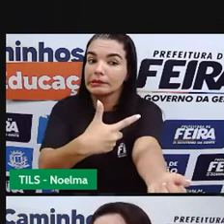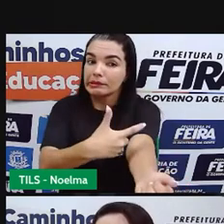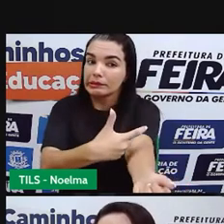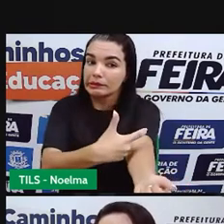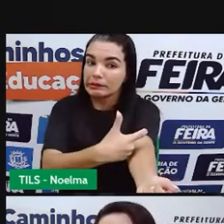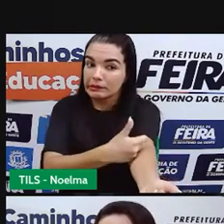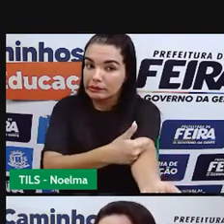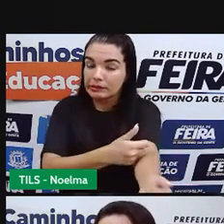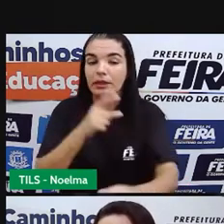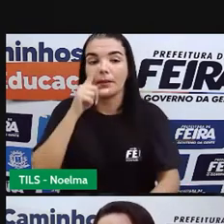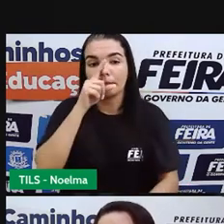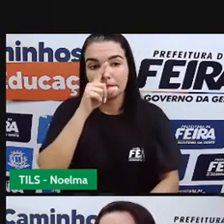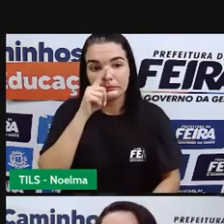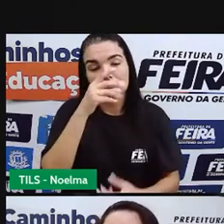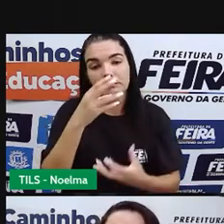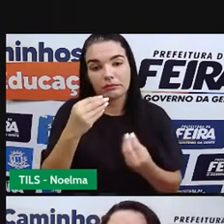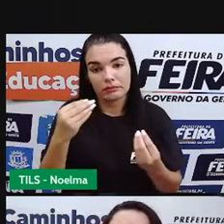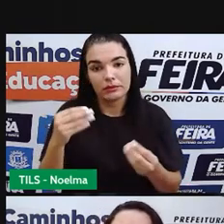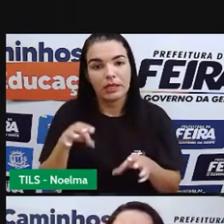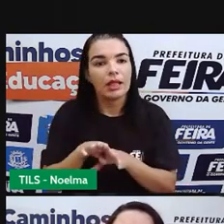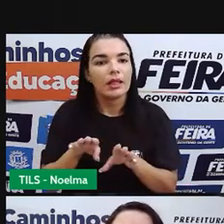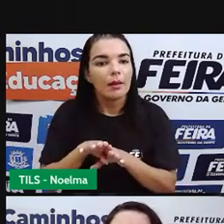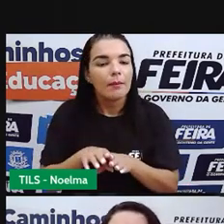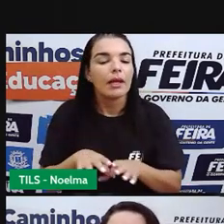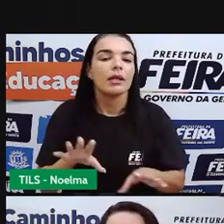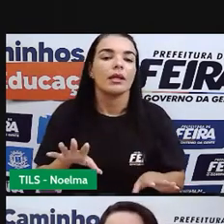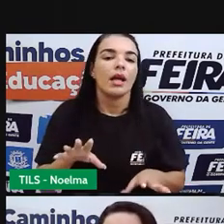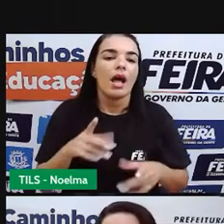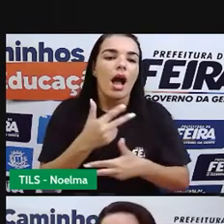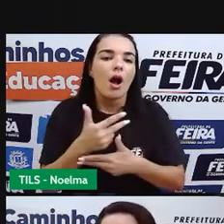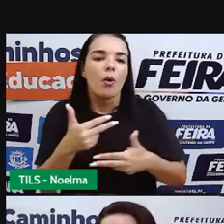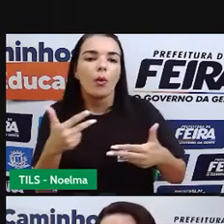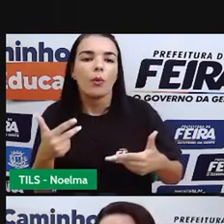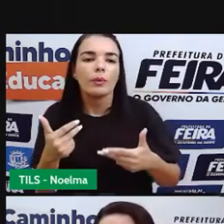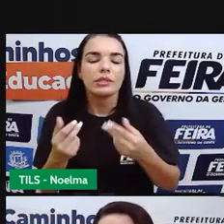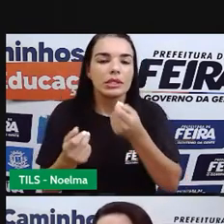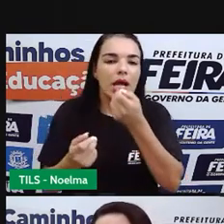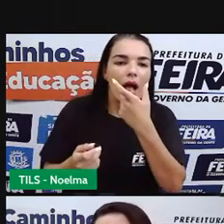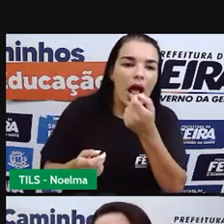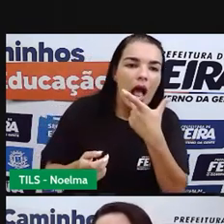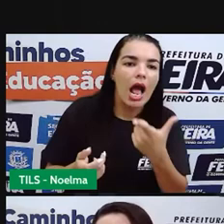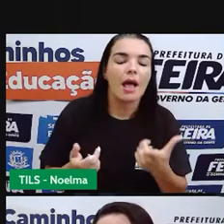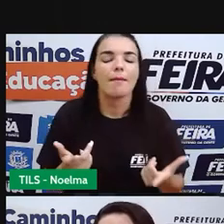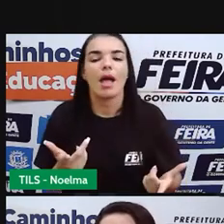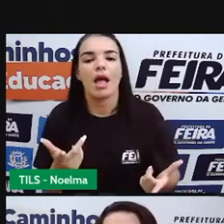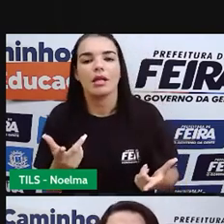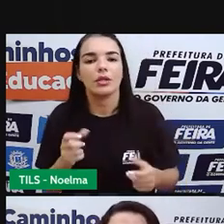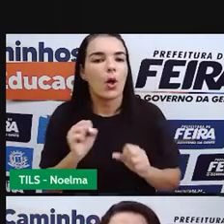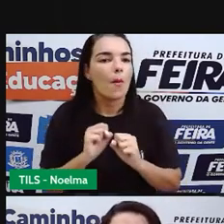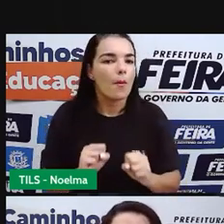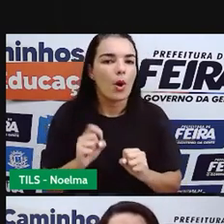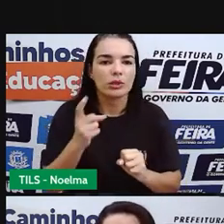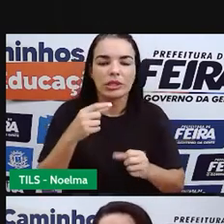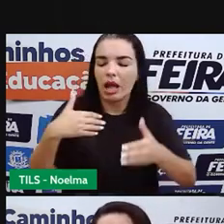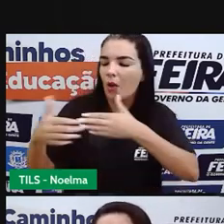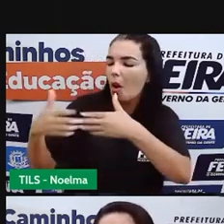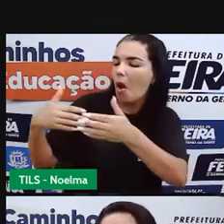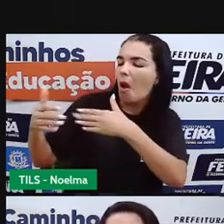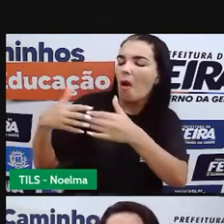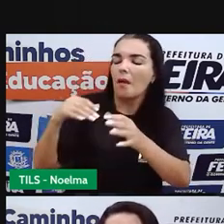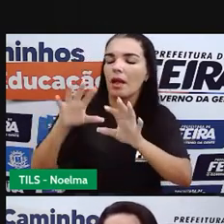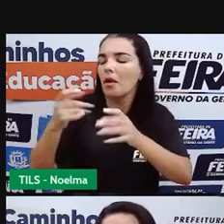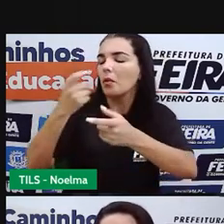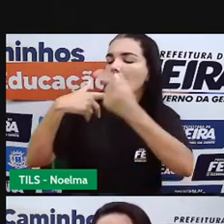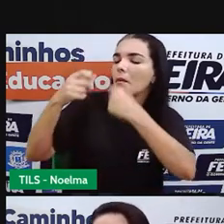A saúde da pessoa. Assim como os suplementos alimentares também, que não devem ser utilizados de forma aleatória. Ah, eu quero ganhar